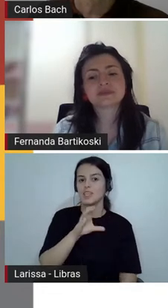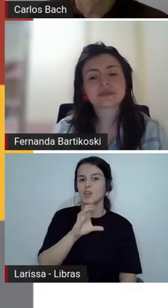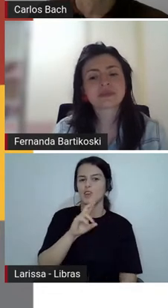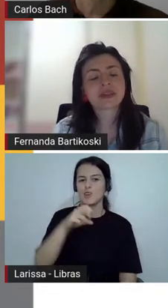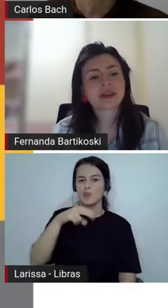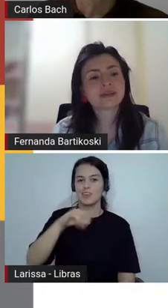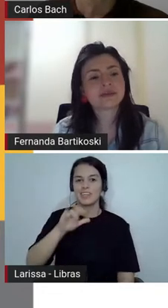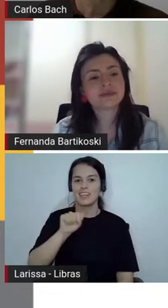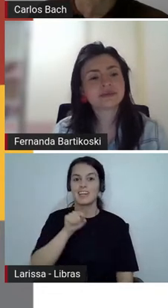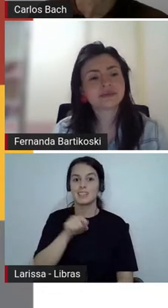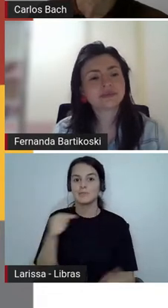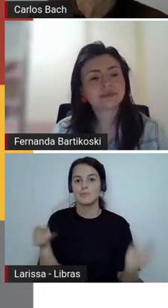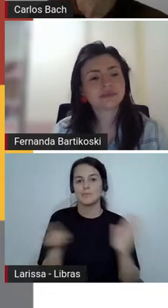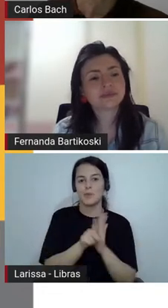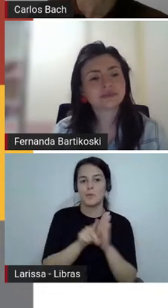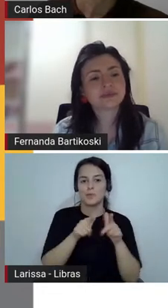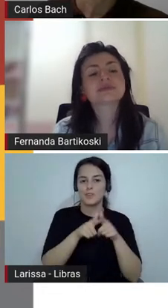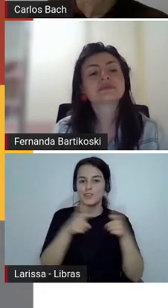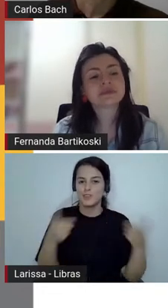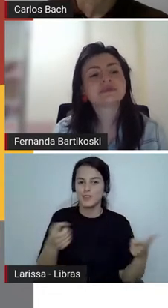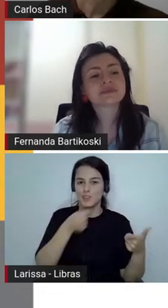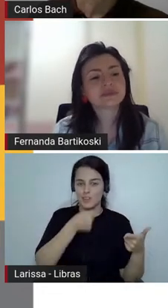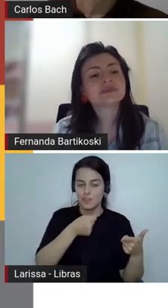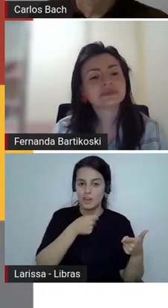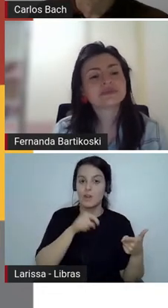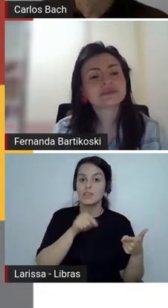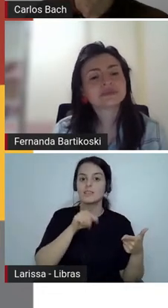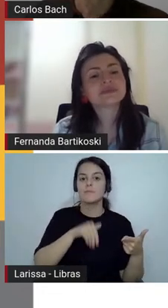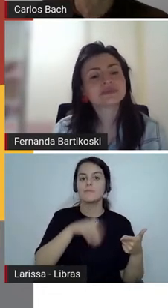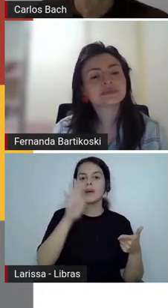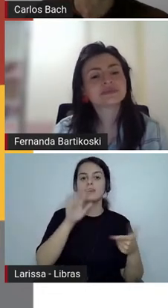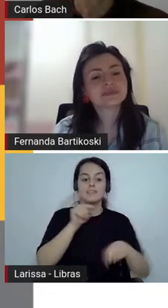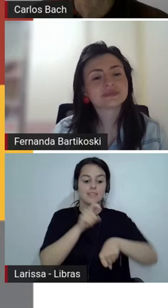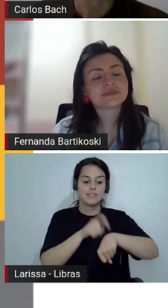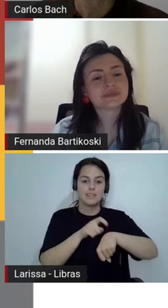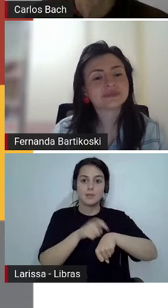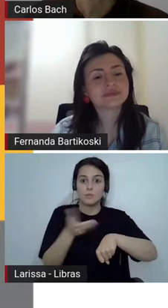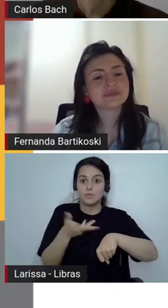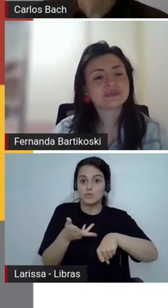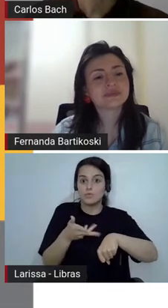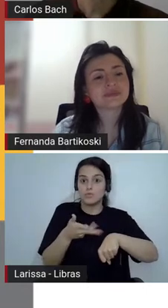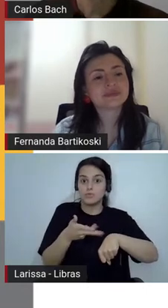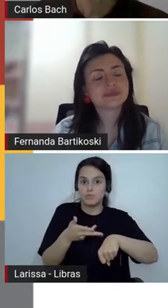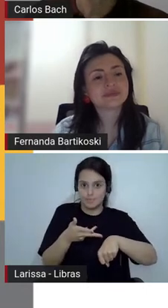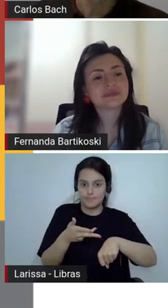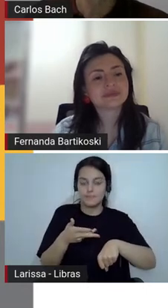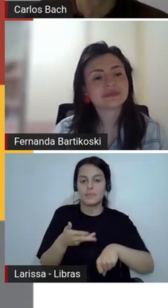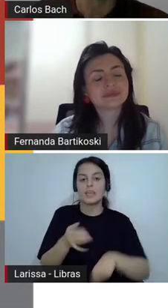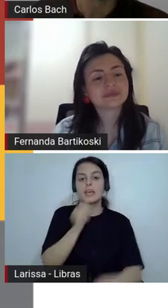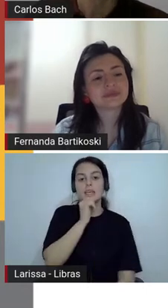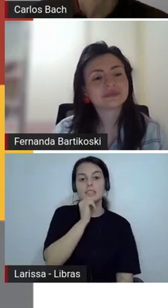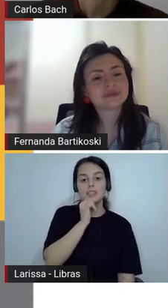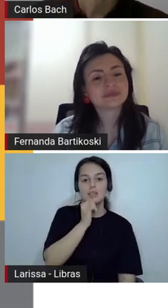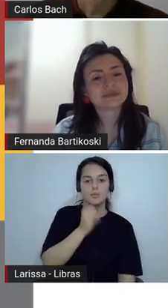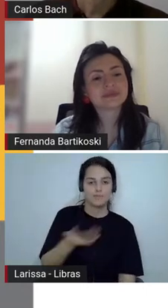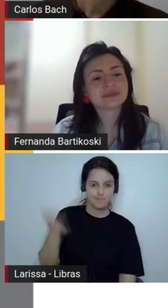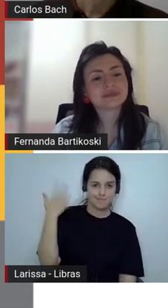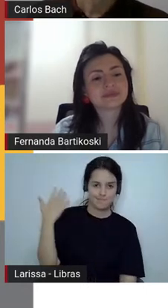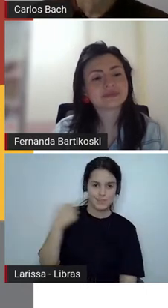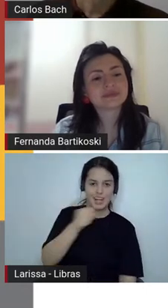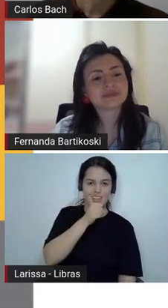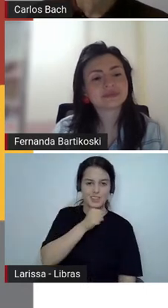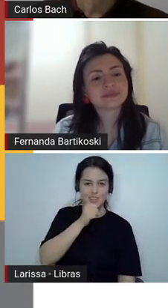antigas, elas eram bem datadas, e elas eram daquele, daquele momento, daquela, daquele dia,